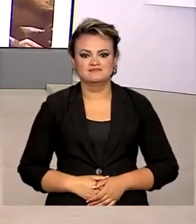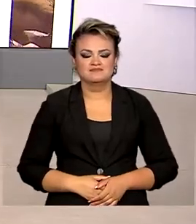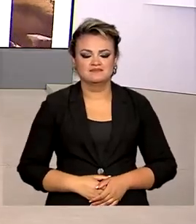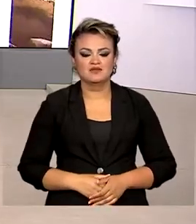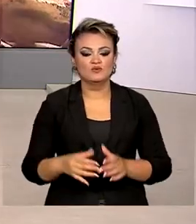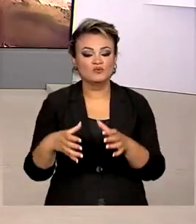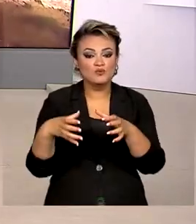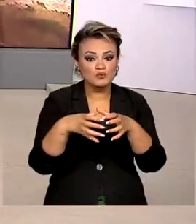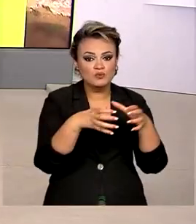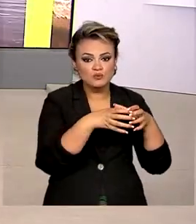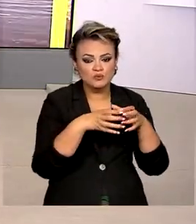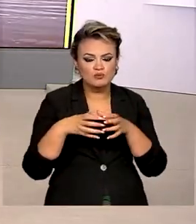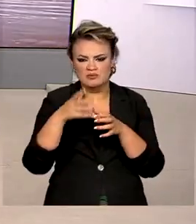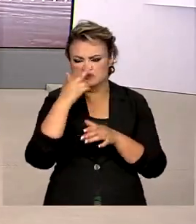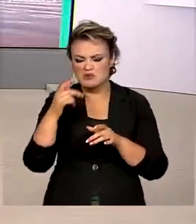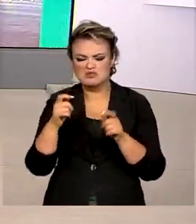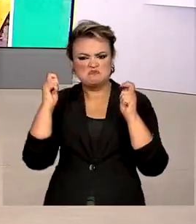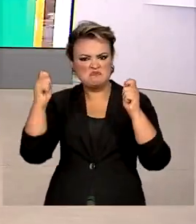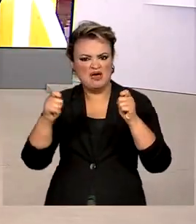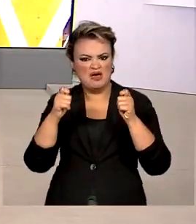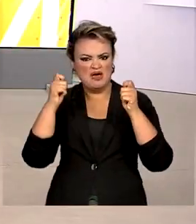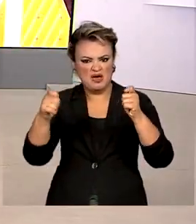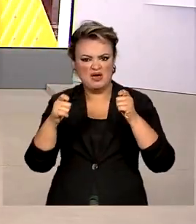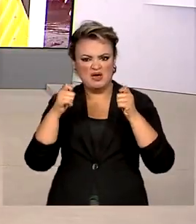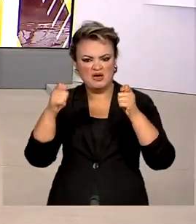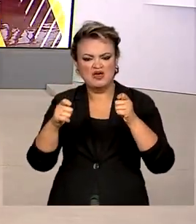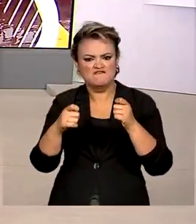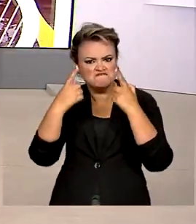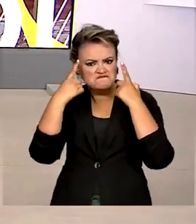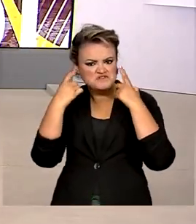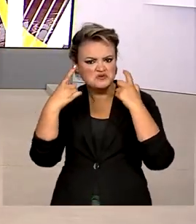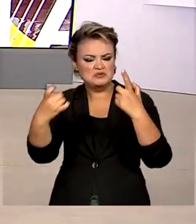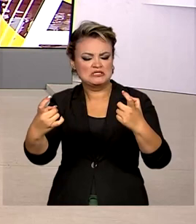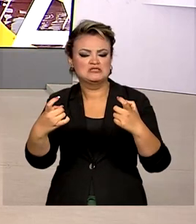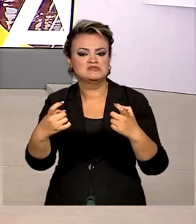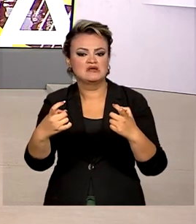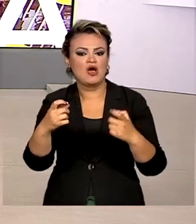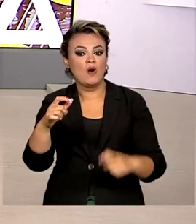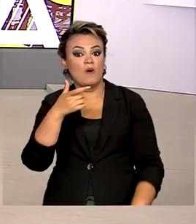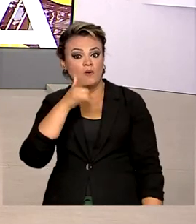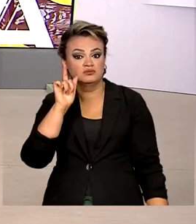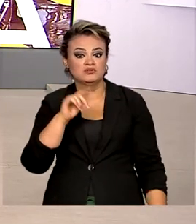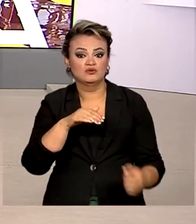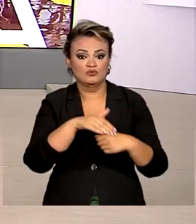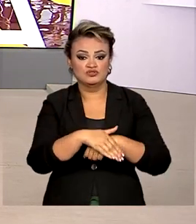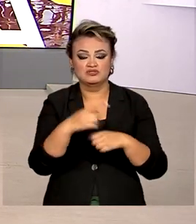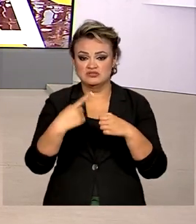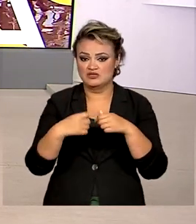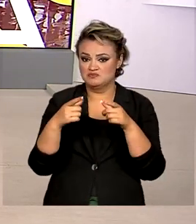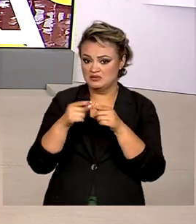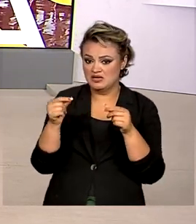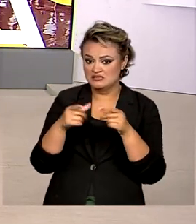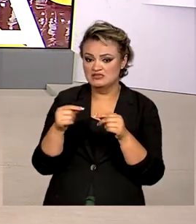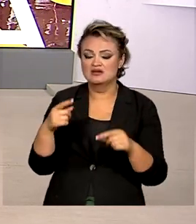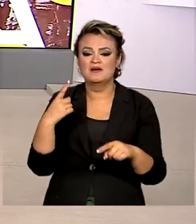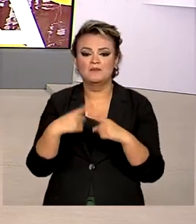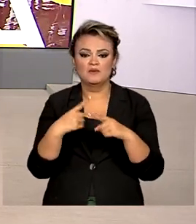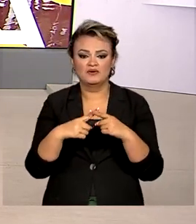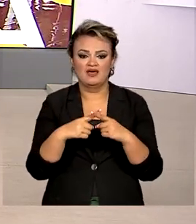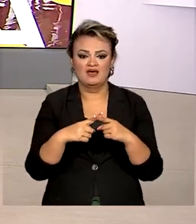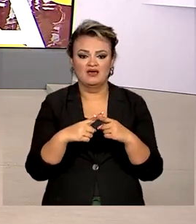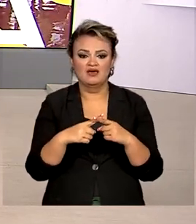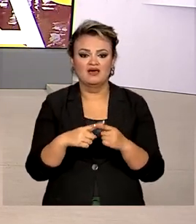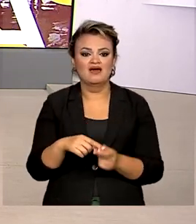Grupos de manifestantes praticaram atos violentos de protesto ontem à noite em Brasília, após o Supremo